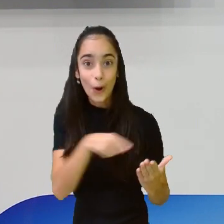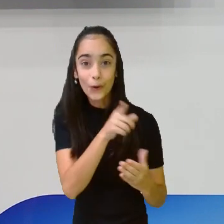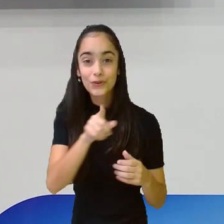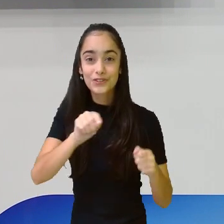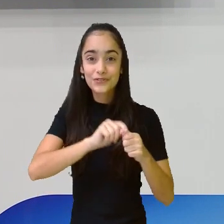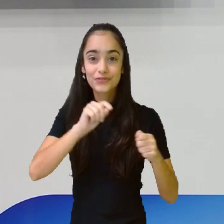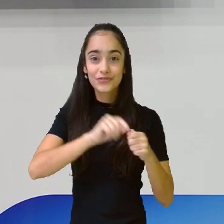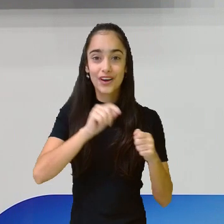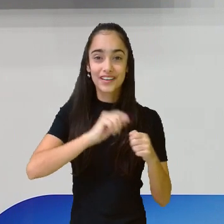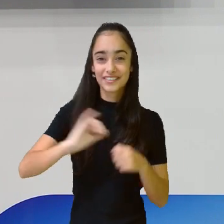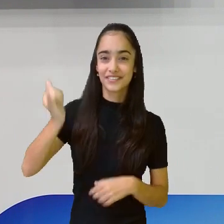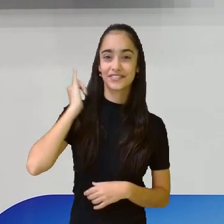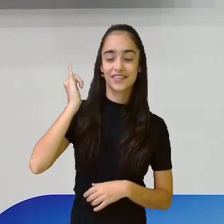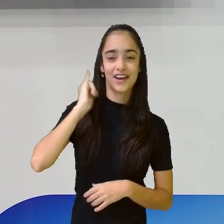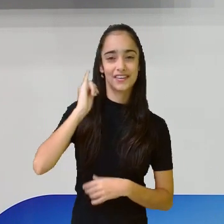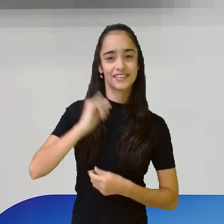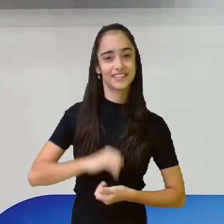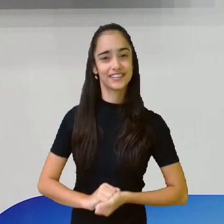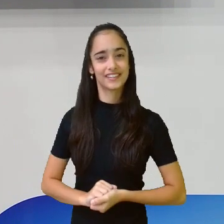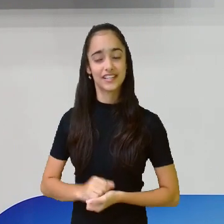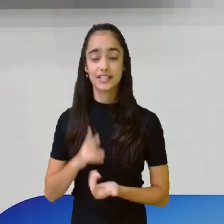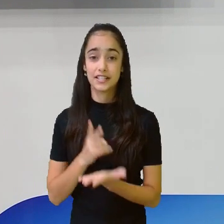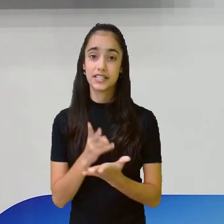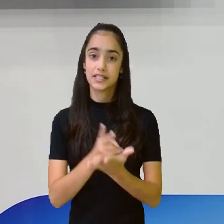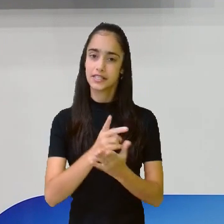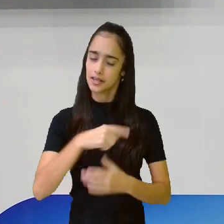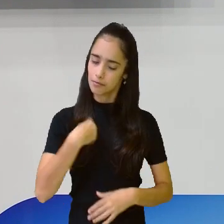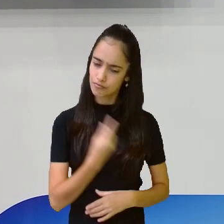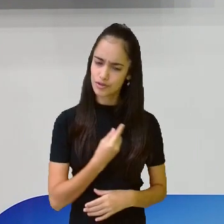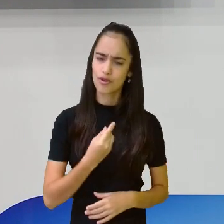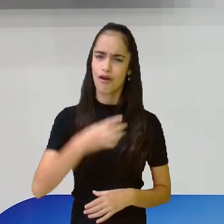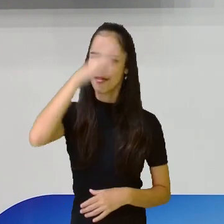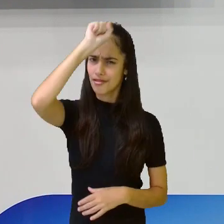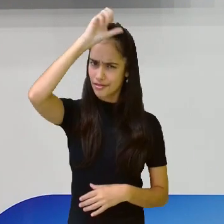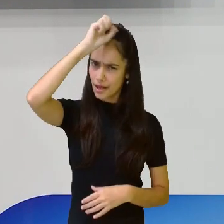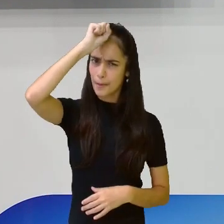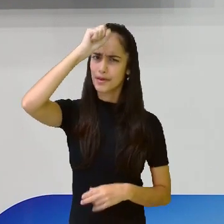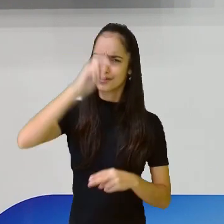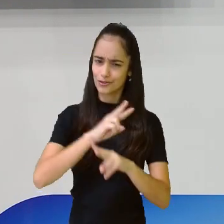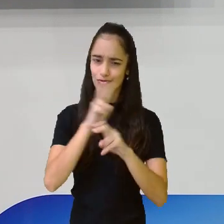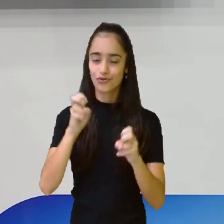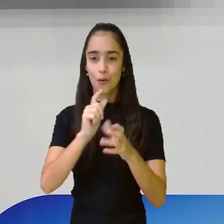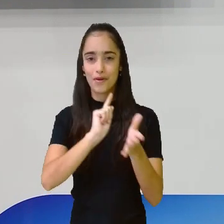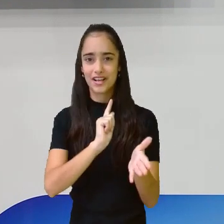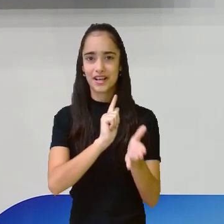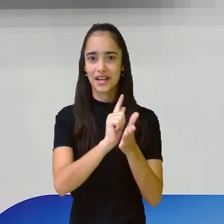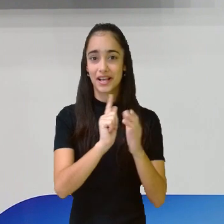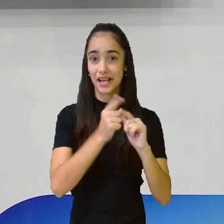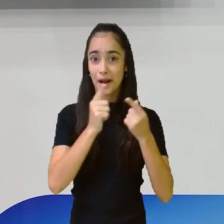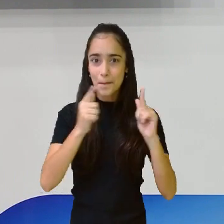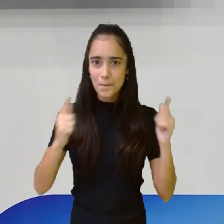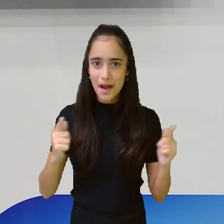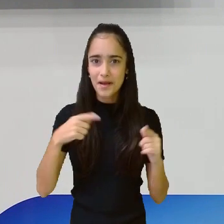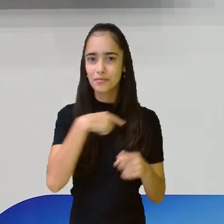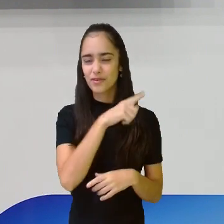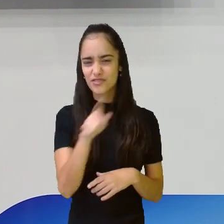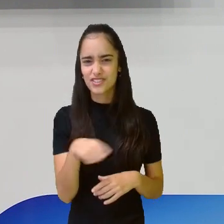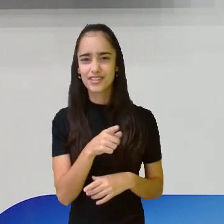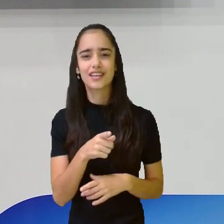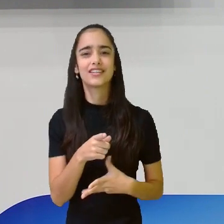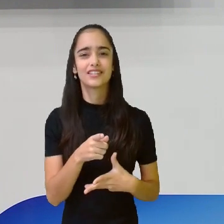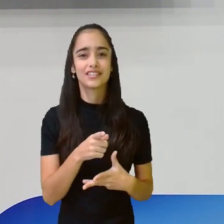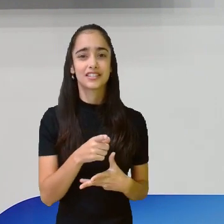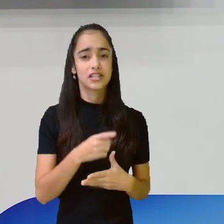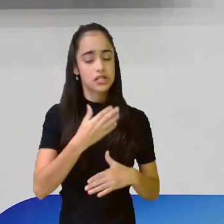Sempre aqui nas aulas, está trabalhando nas aulas de língua portuguesa, sobre a questão da gramática, para você justamente